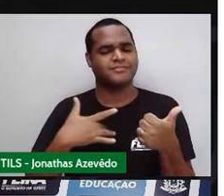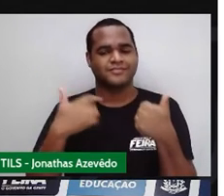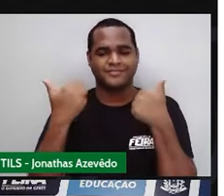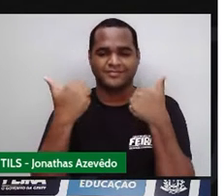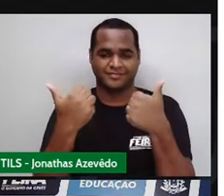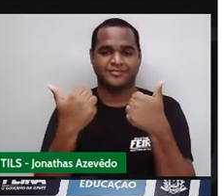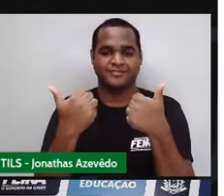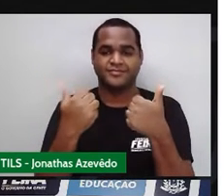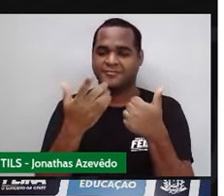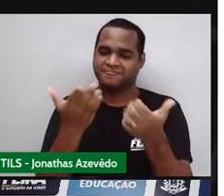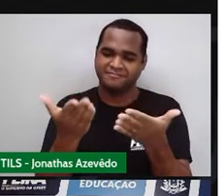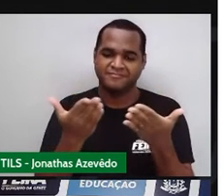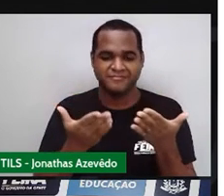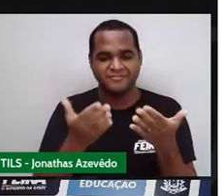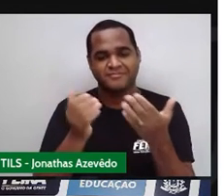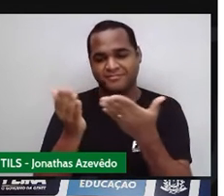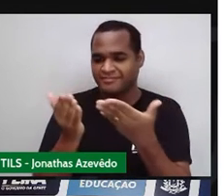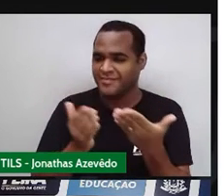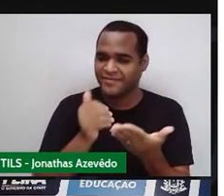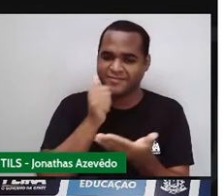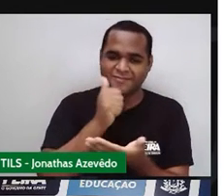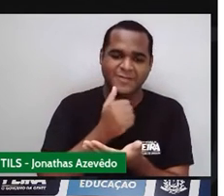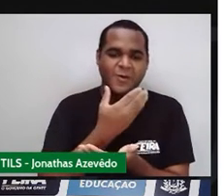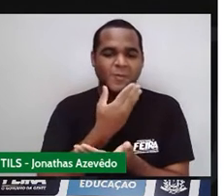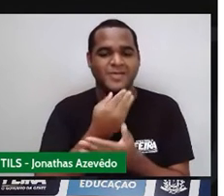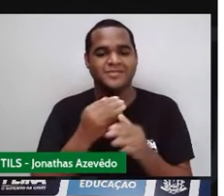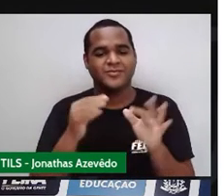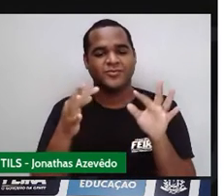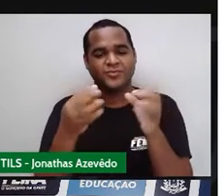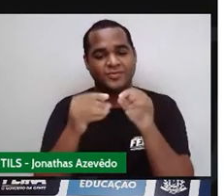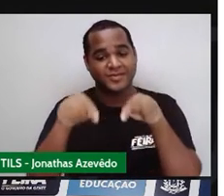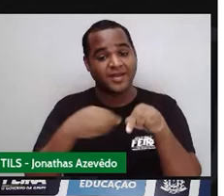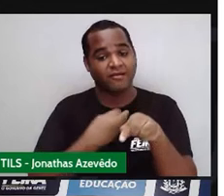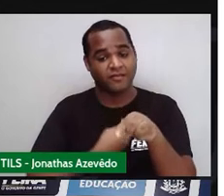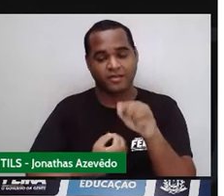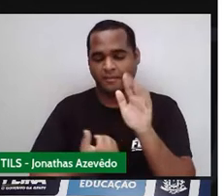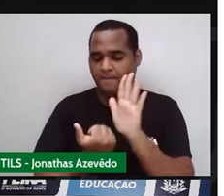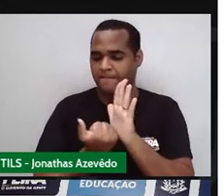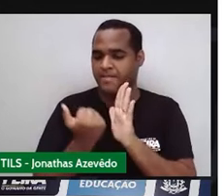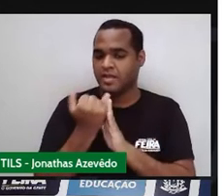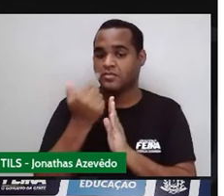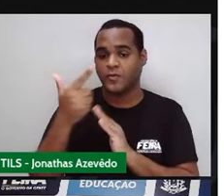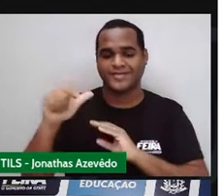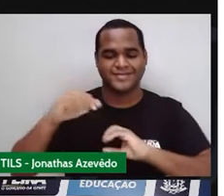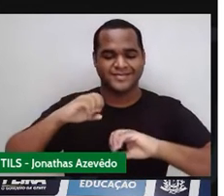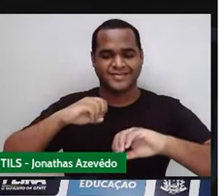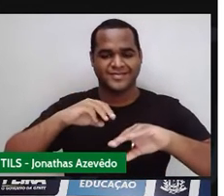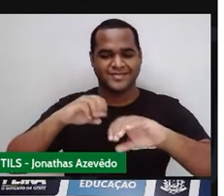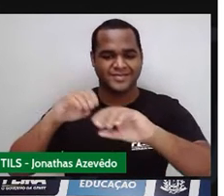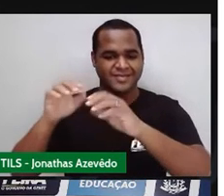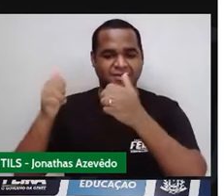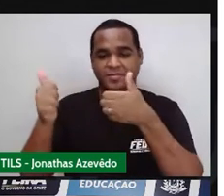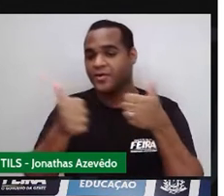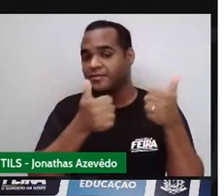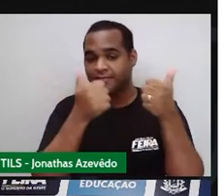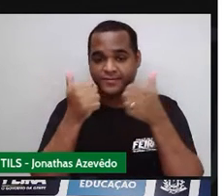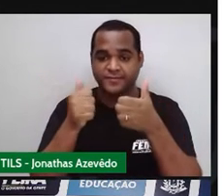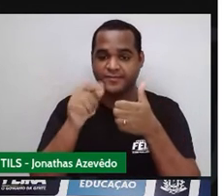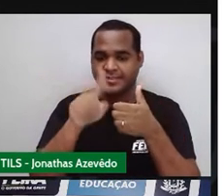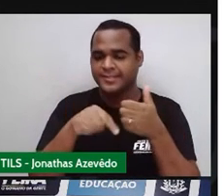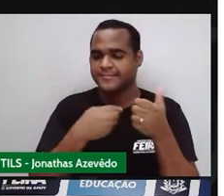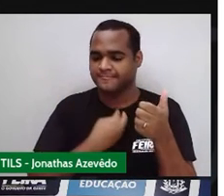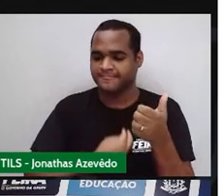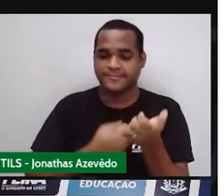né? Sejam bem-vindos, sejam bem-vindas a mais uma de nossas aulas para você, querido